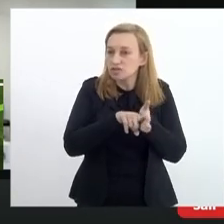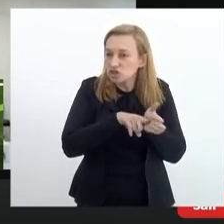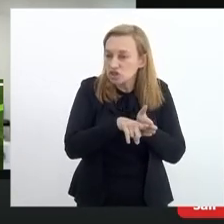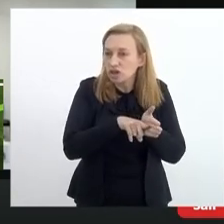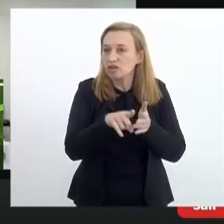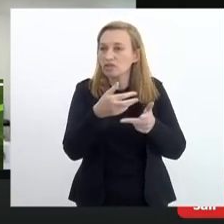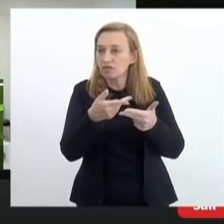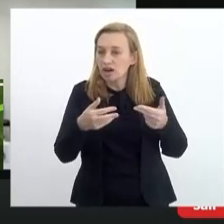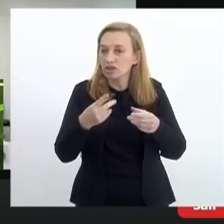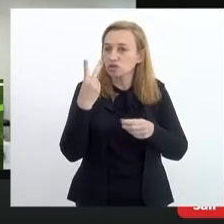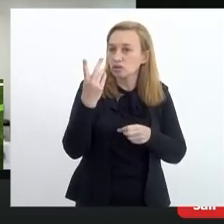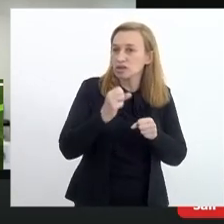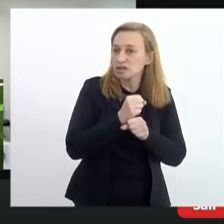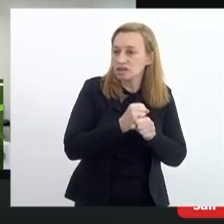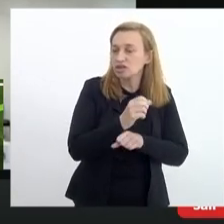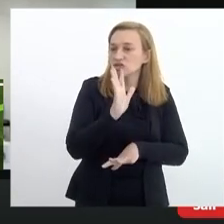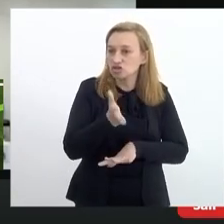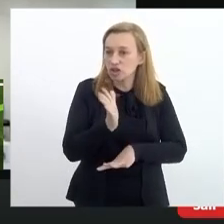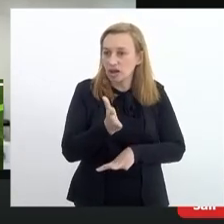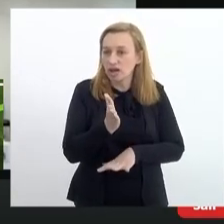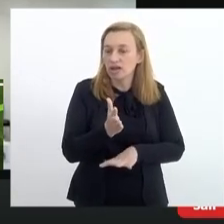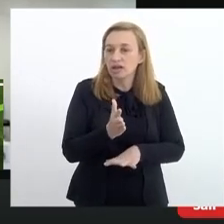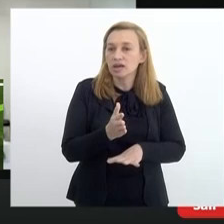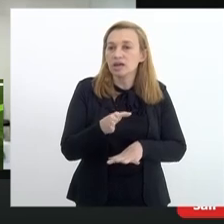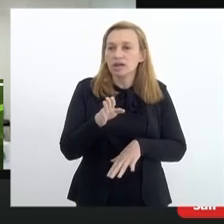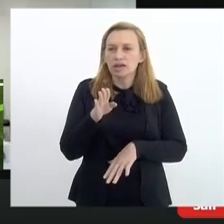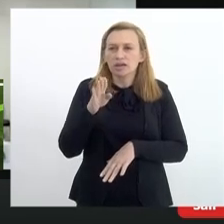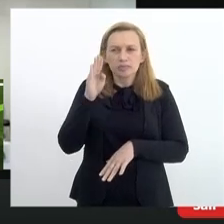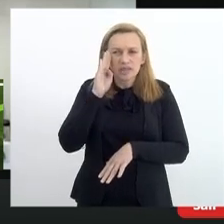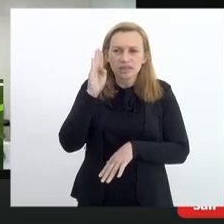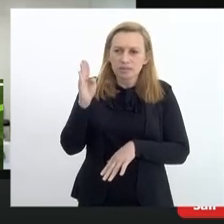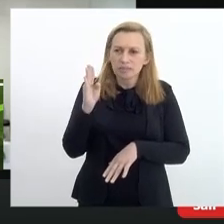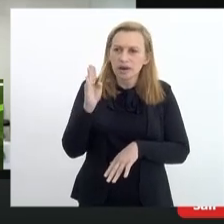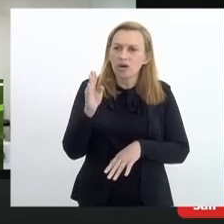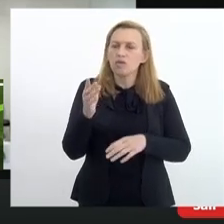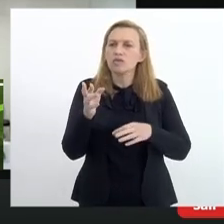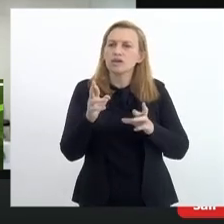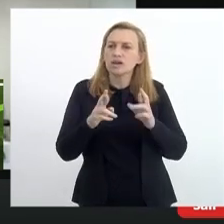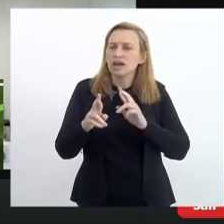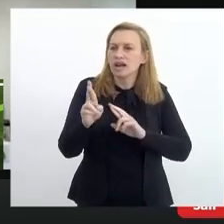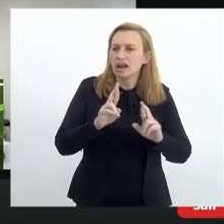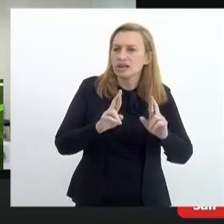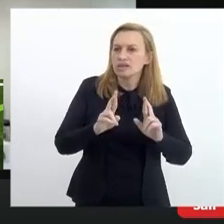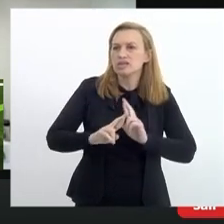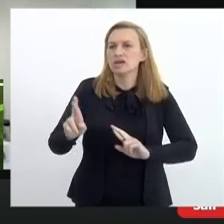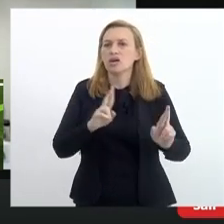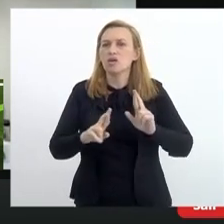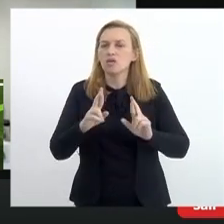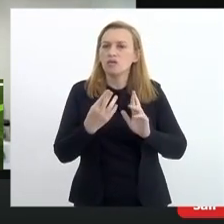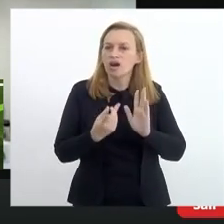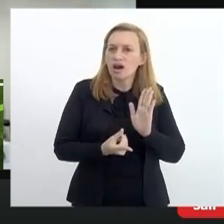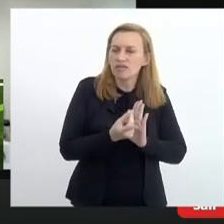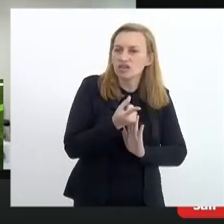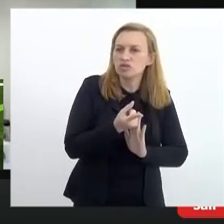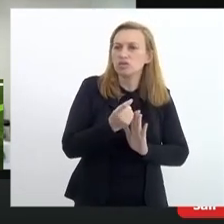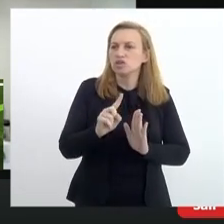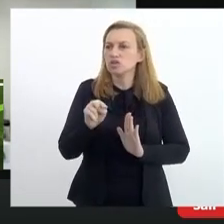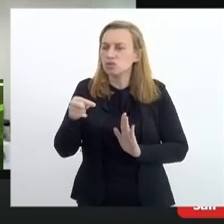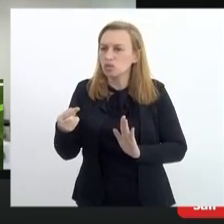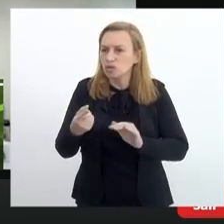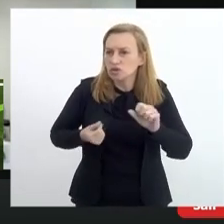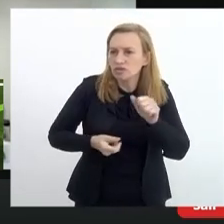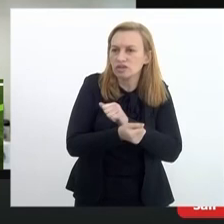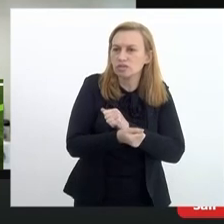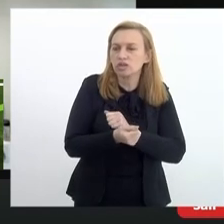de dois anos já de pandemia e prioridades da SEDUC em relação à rede e investimentos e etc, nós